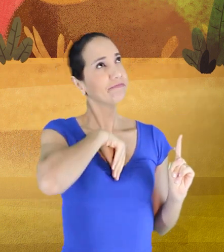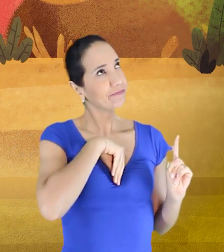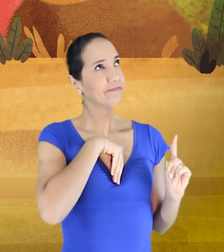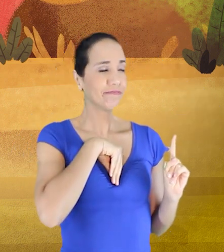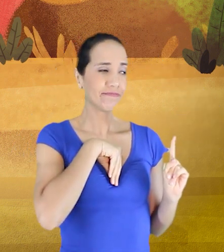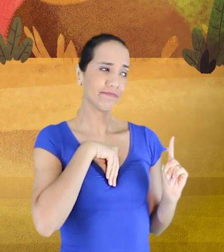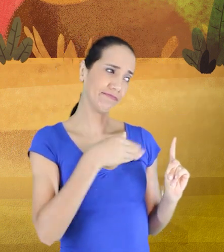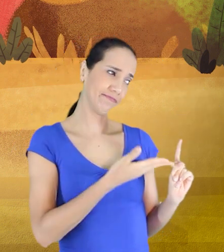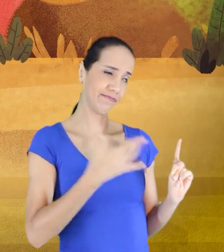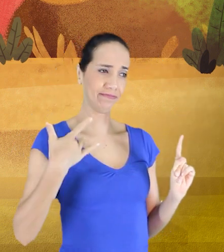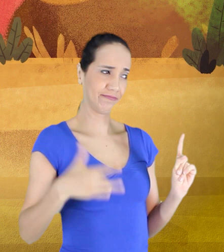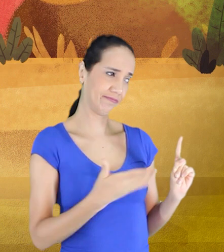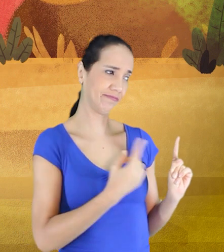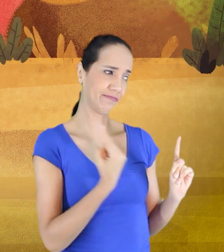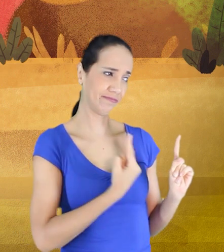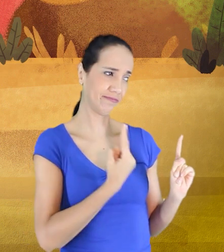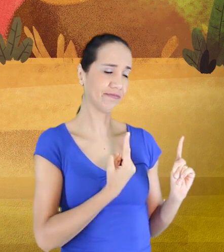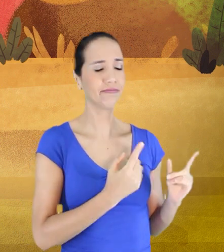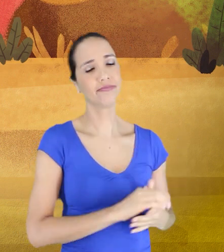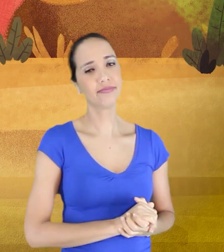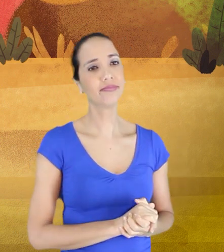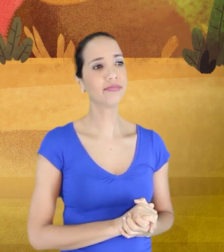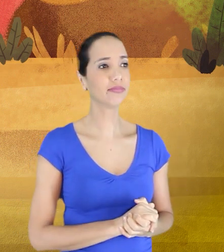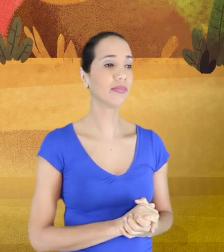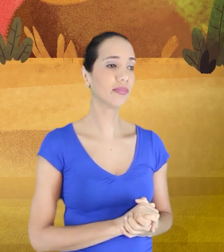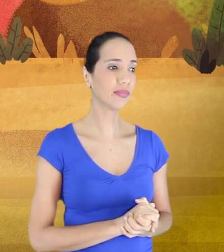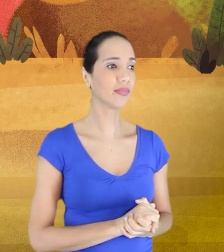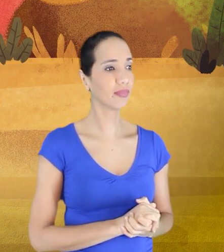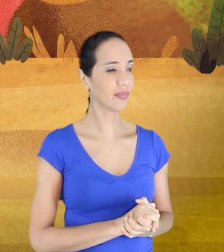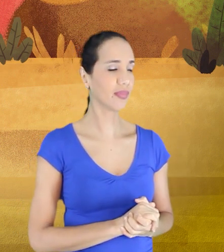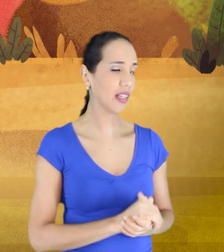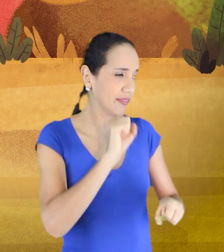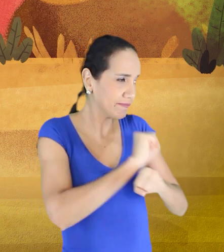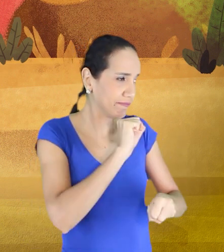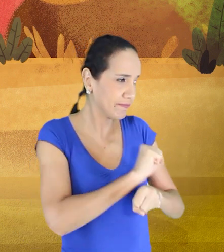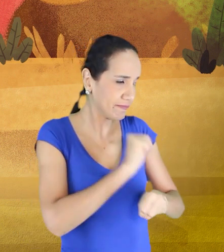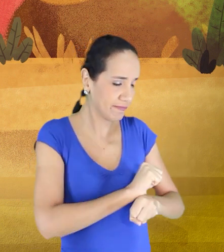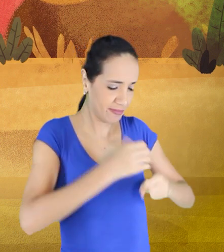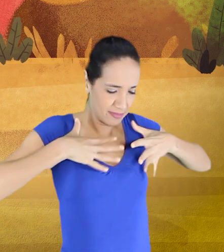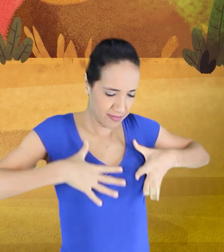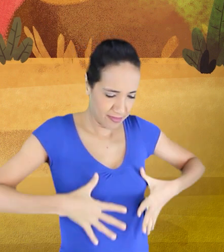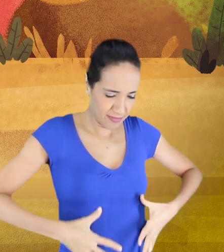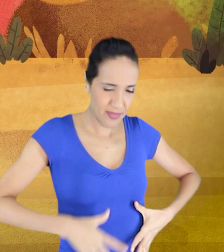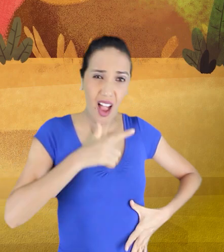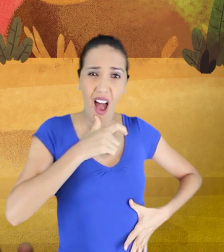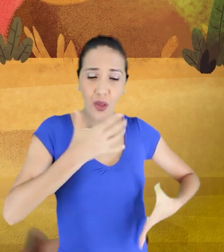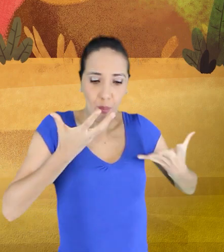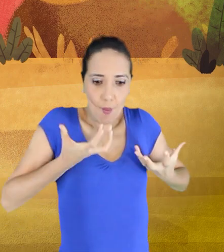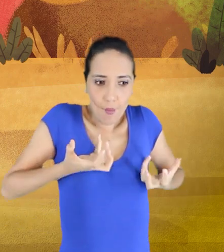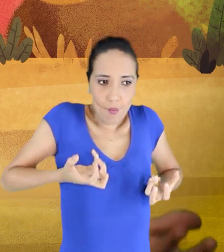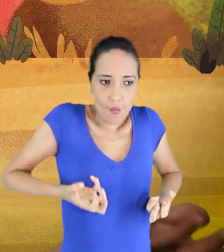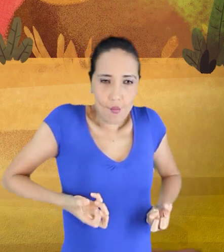com receio de deixá-la sozinha. E esperou até Emília secar, quando finalmente puderam